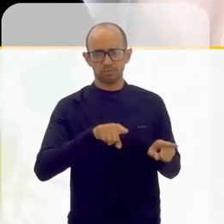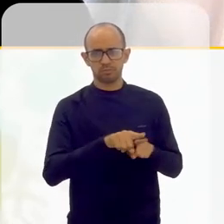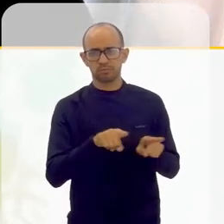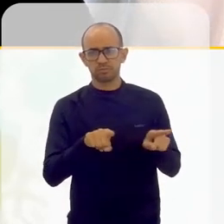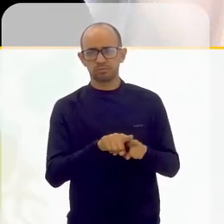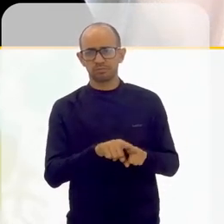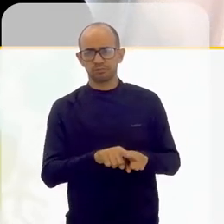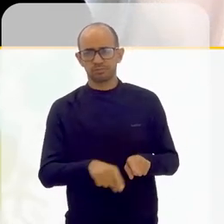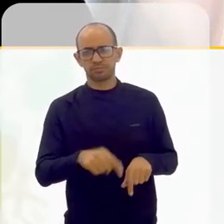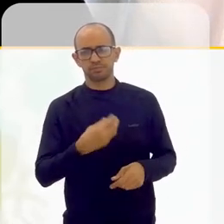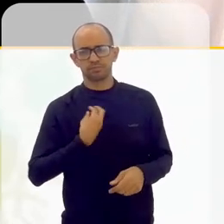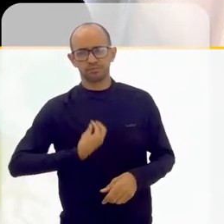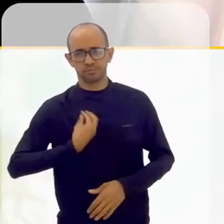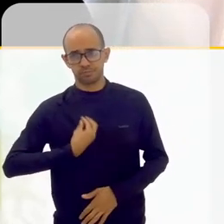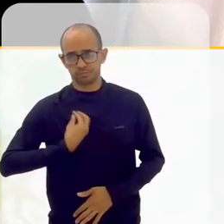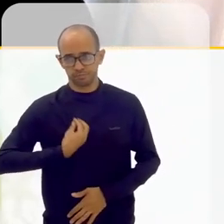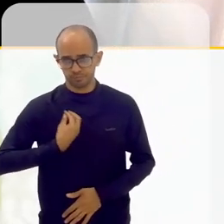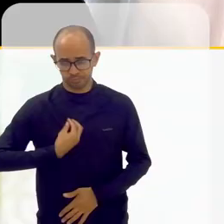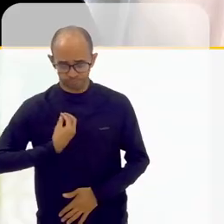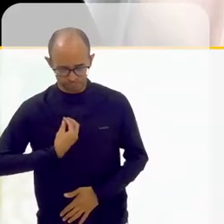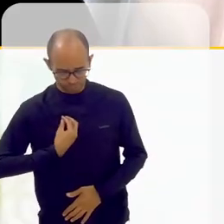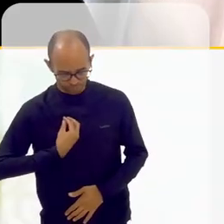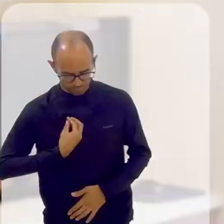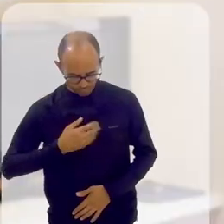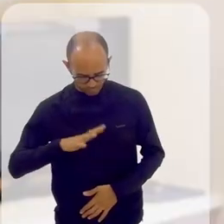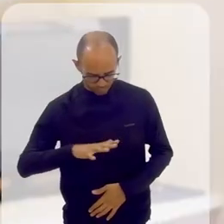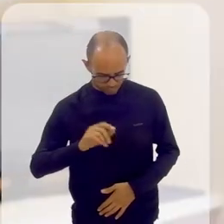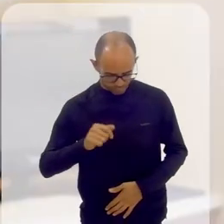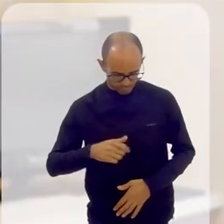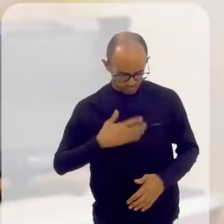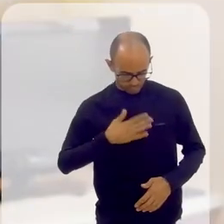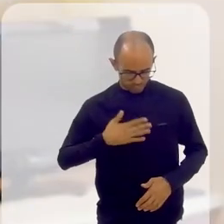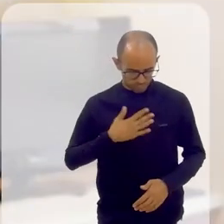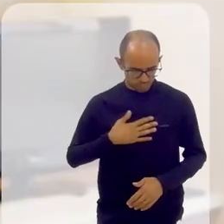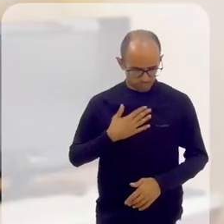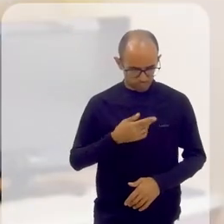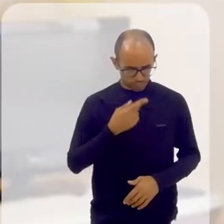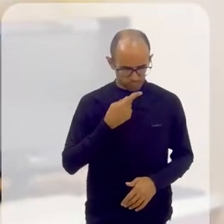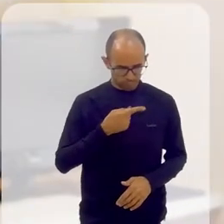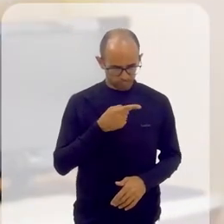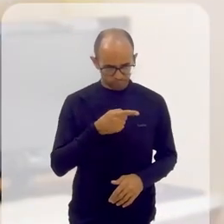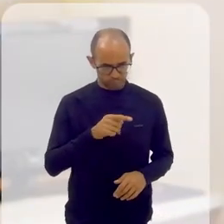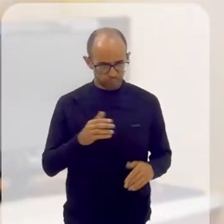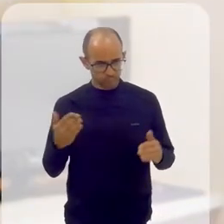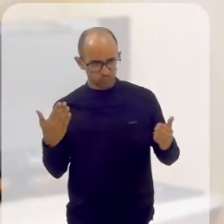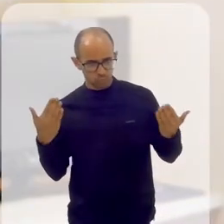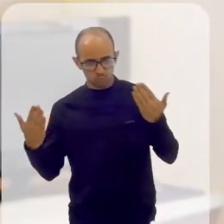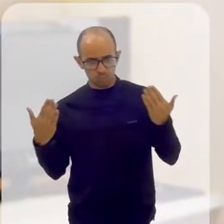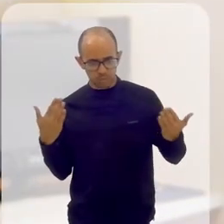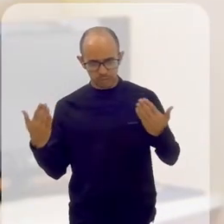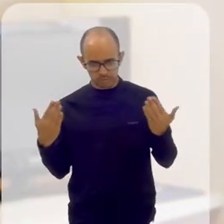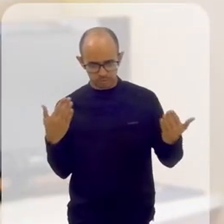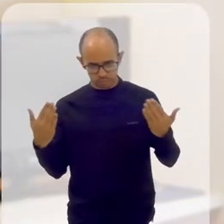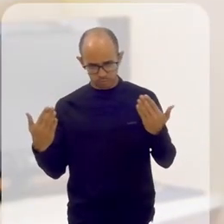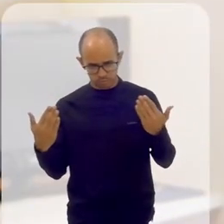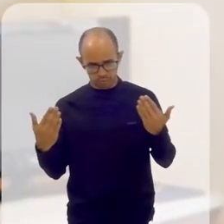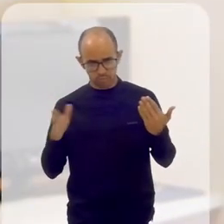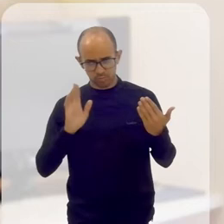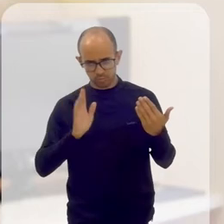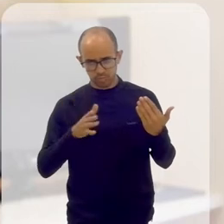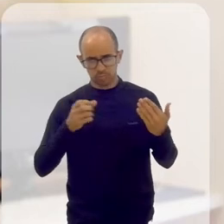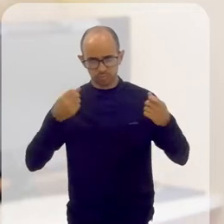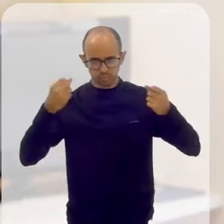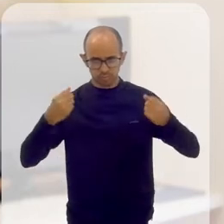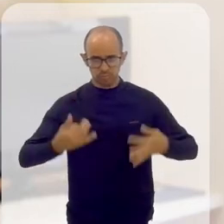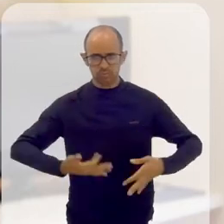sentido da resistência, e aí eu queria que você fizesse algum paralelo, muito